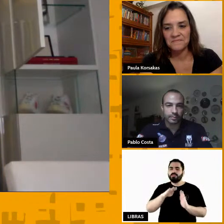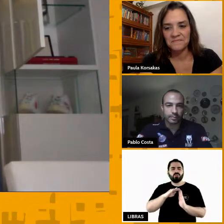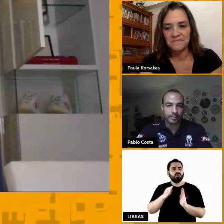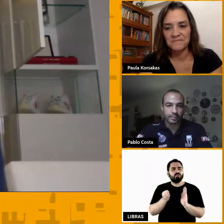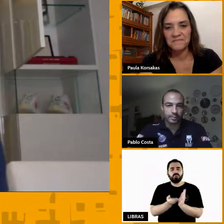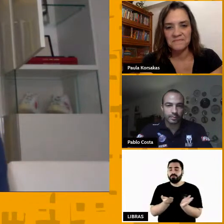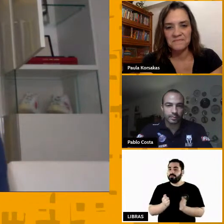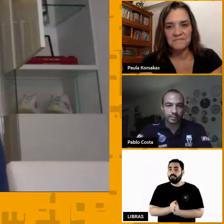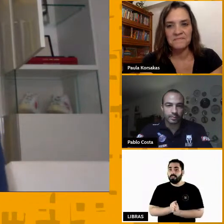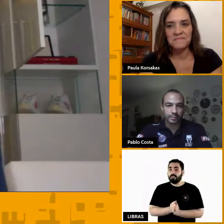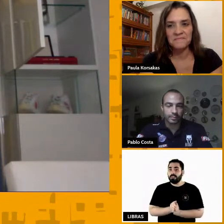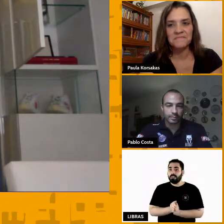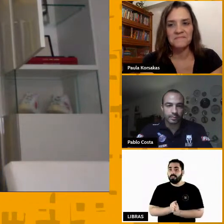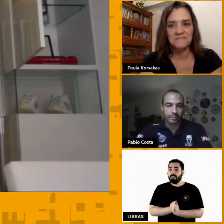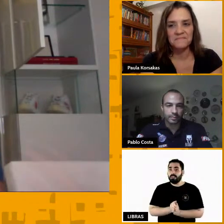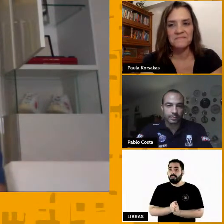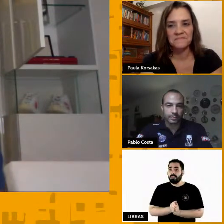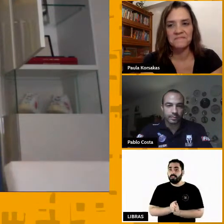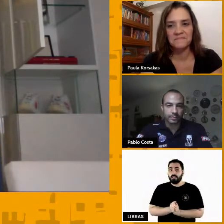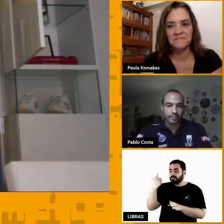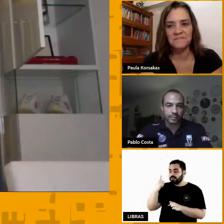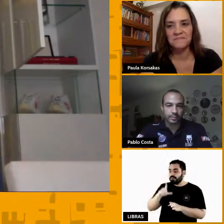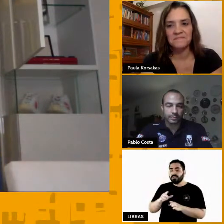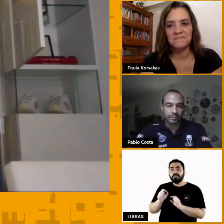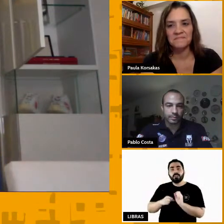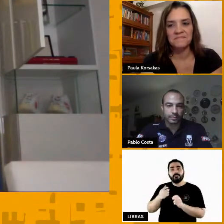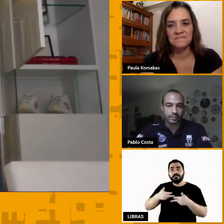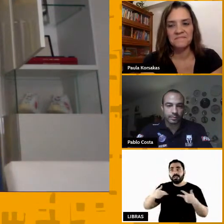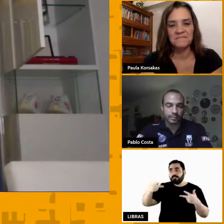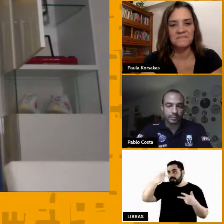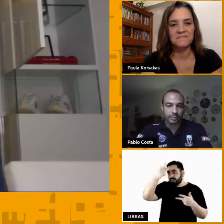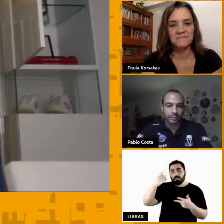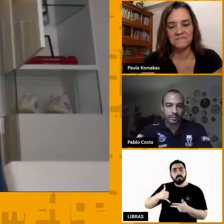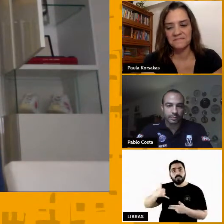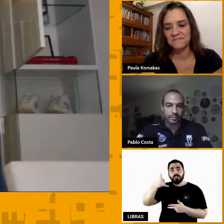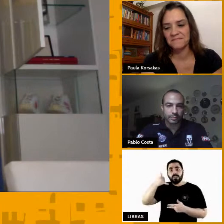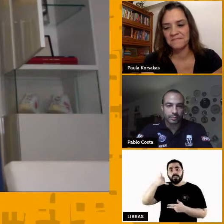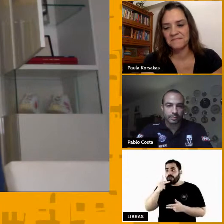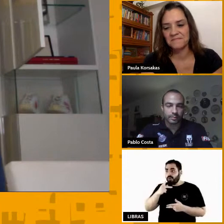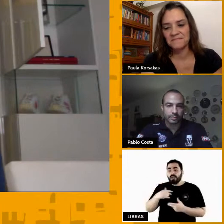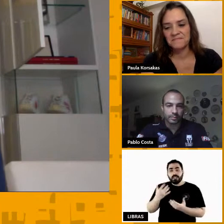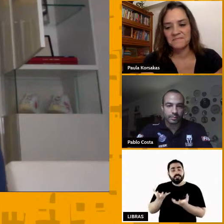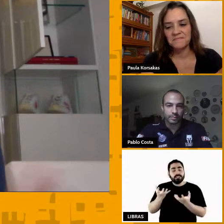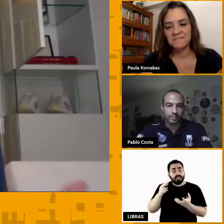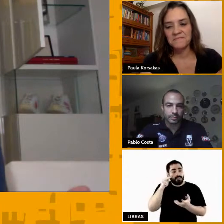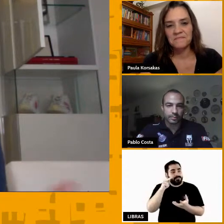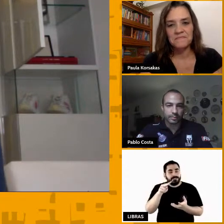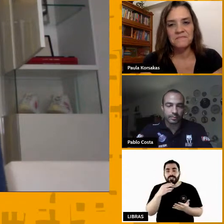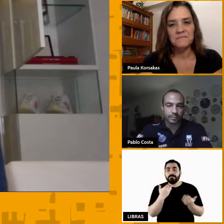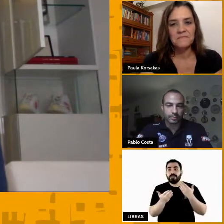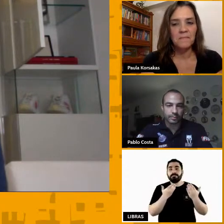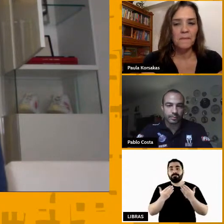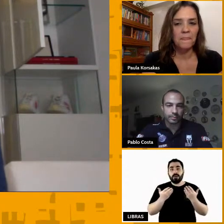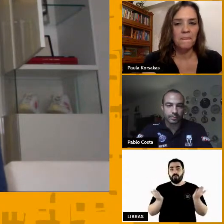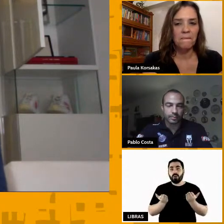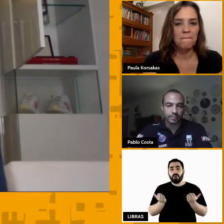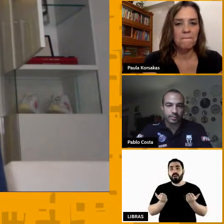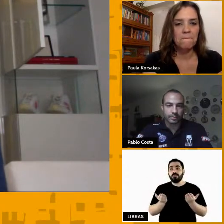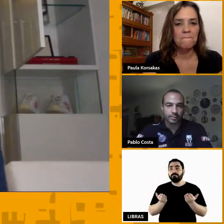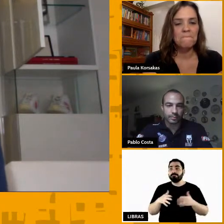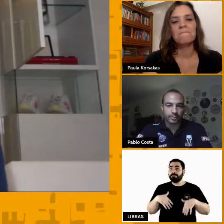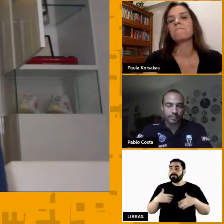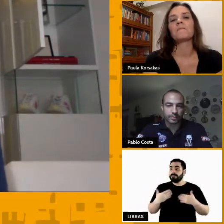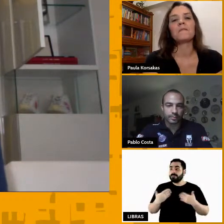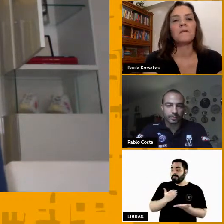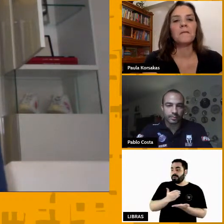não poderiam estar agora ao vivo com a gente, mas que querem ter oportunidade de ver esse bate-papo nosso. E para começar, vou